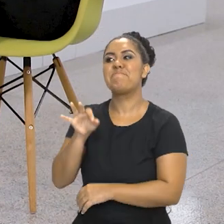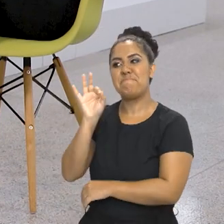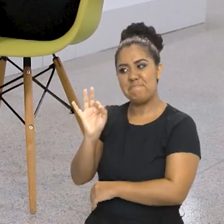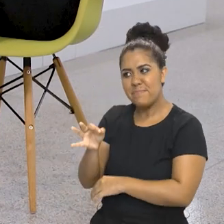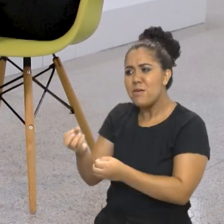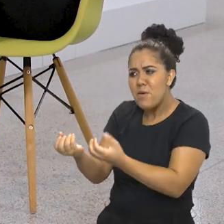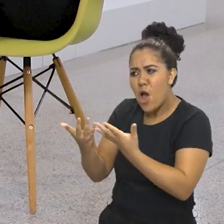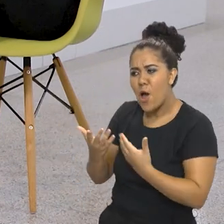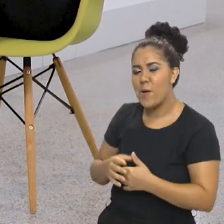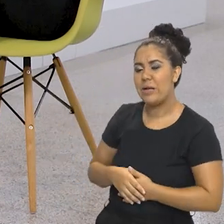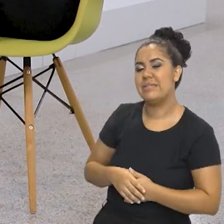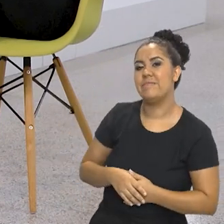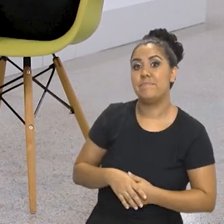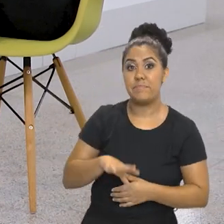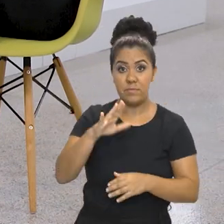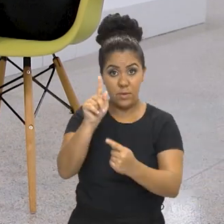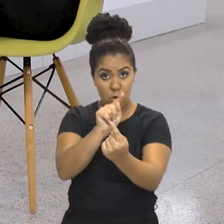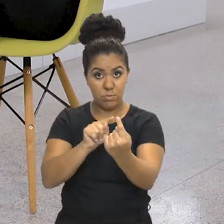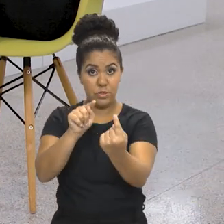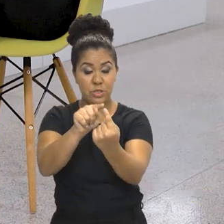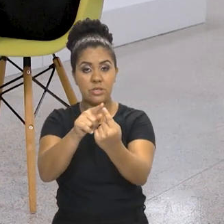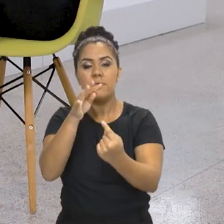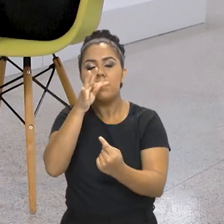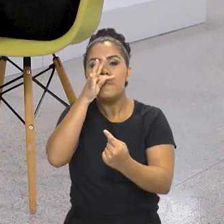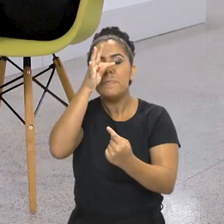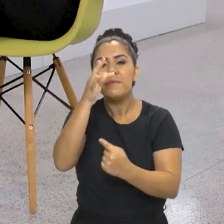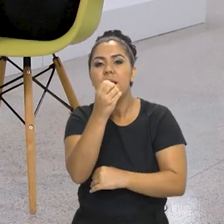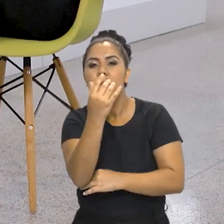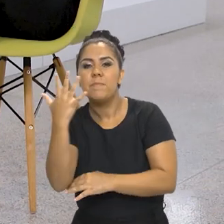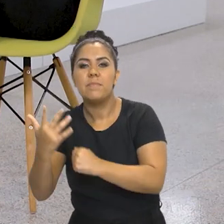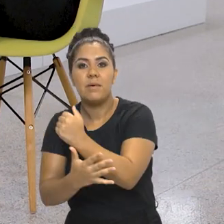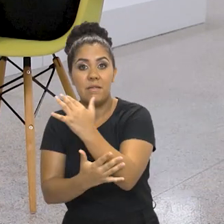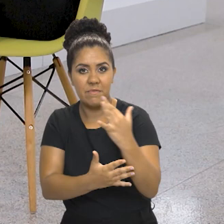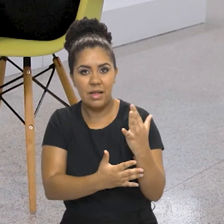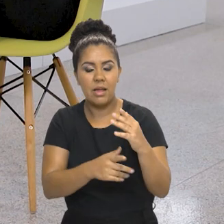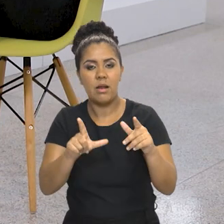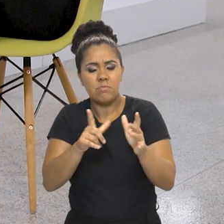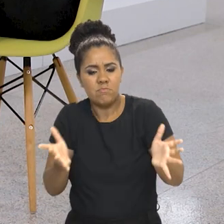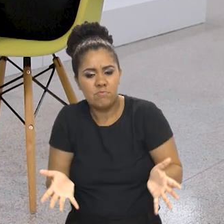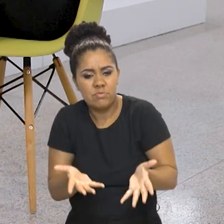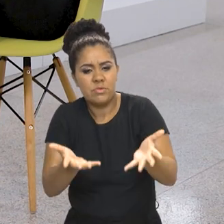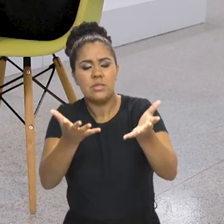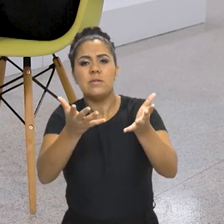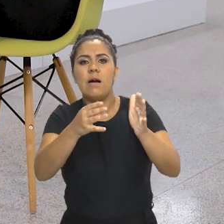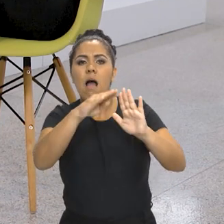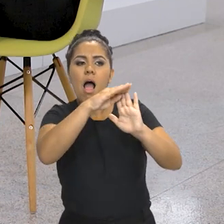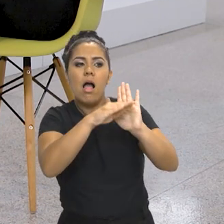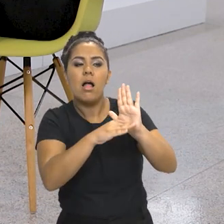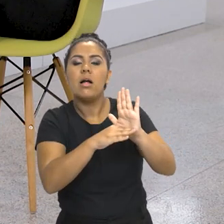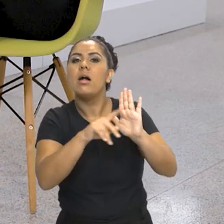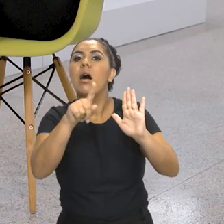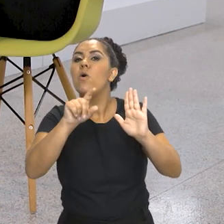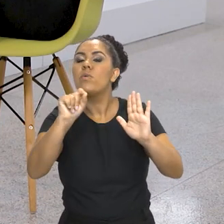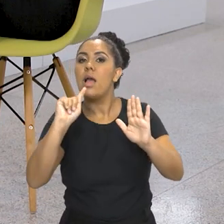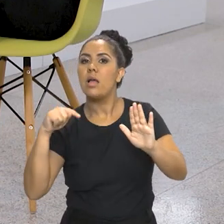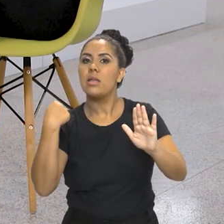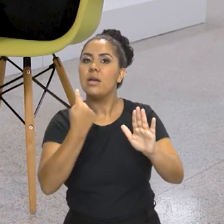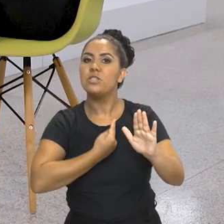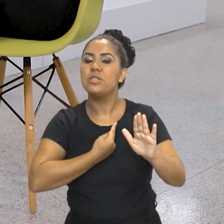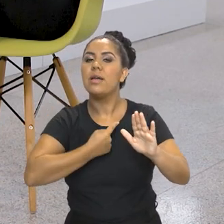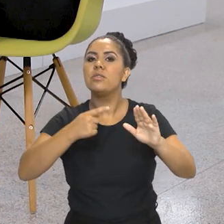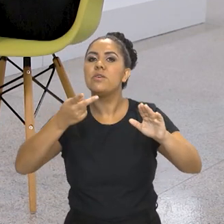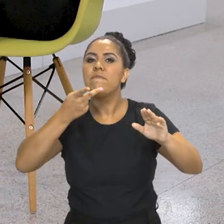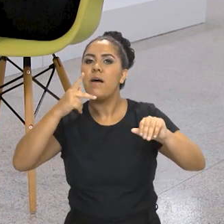desse ano, Fernanda? Um dos objetivos da Primavera também, além de estimular a programação, é que a gente aborde